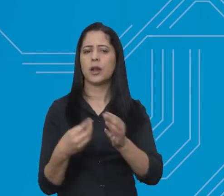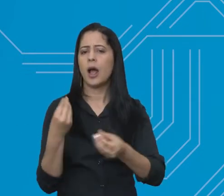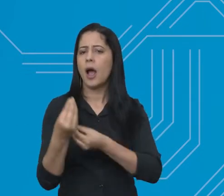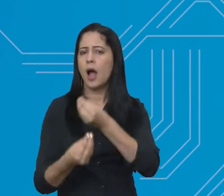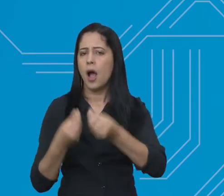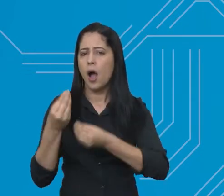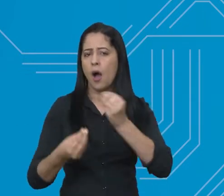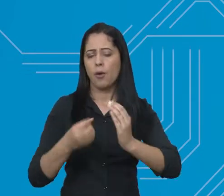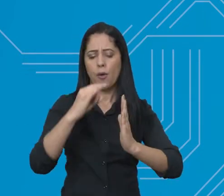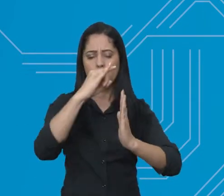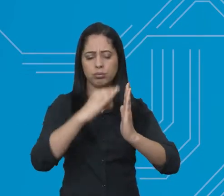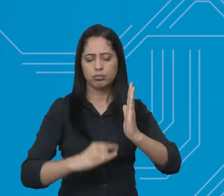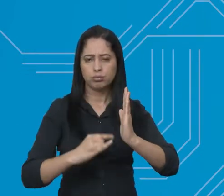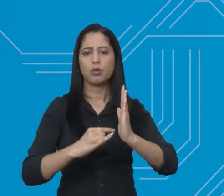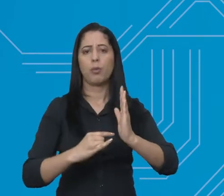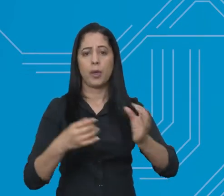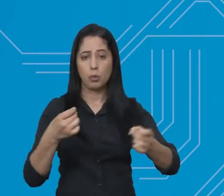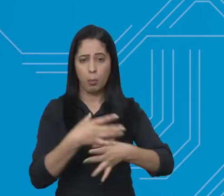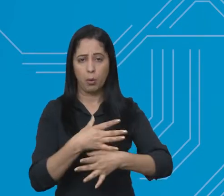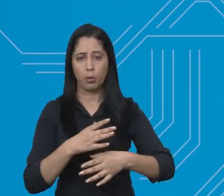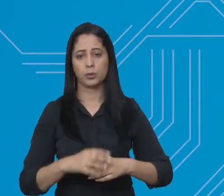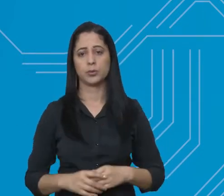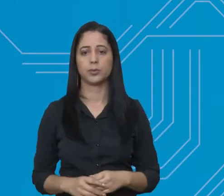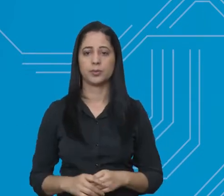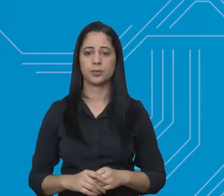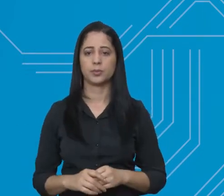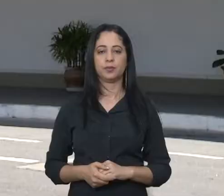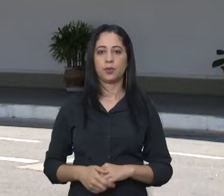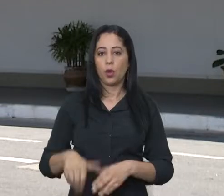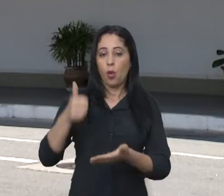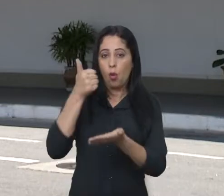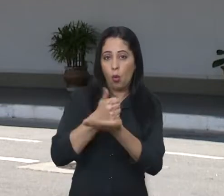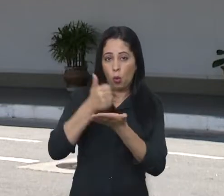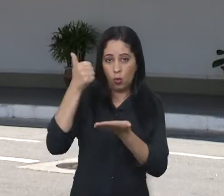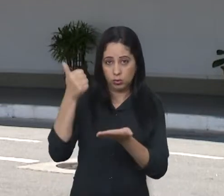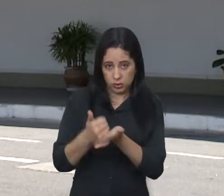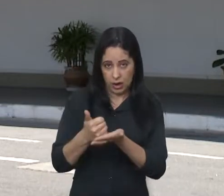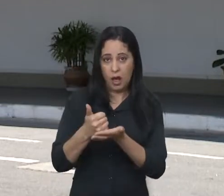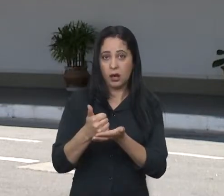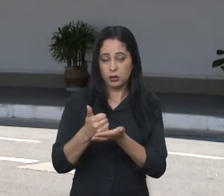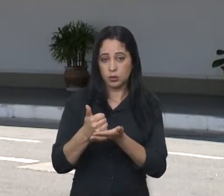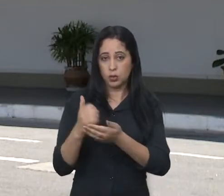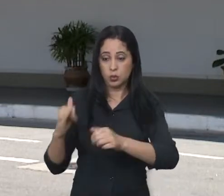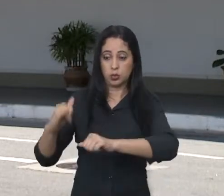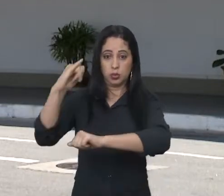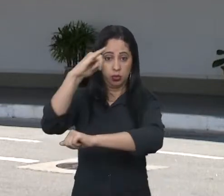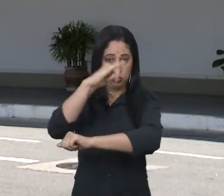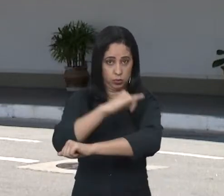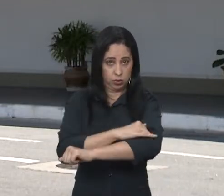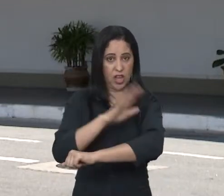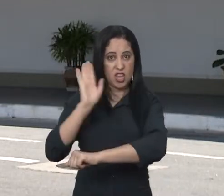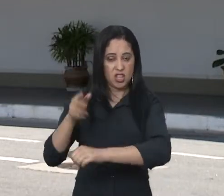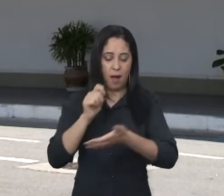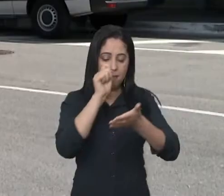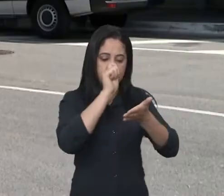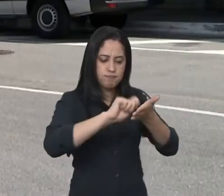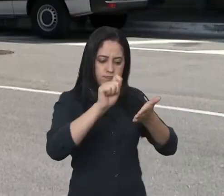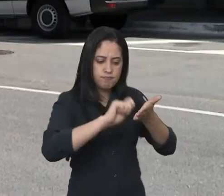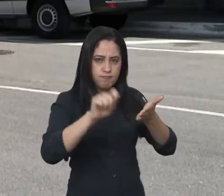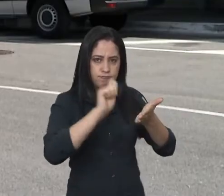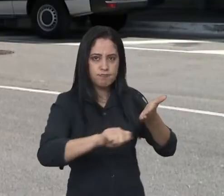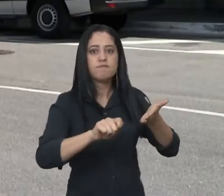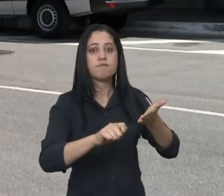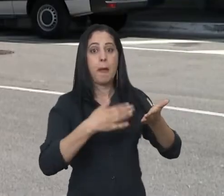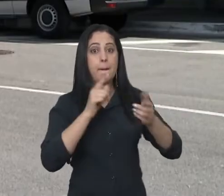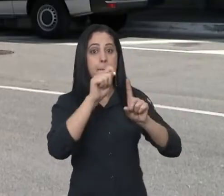as expectativas para o início de funcionamento do aeroporto. O contrato de concessão do aeroporto de São José dos Campos foi